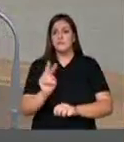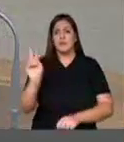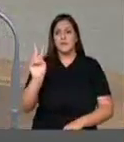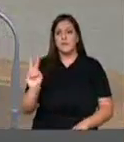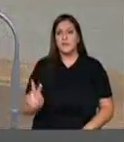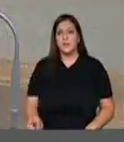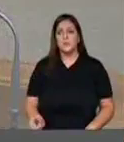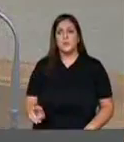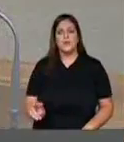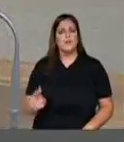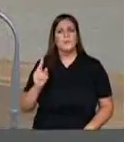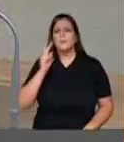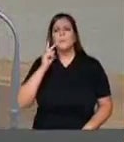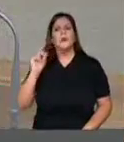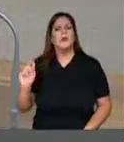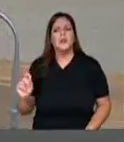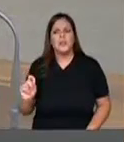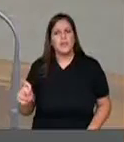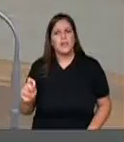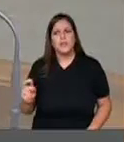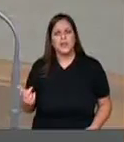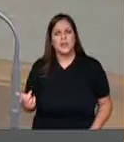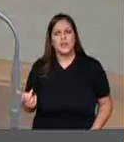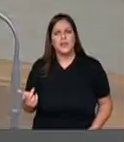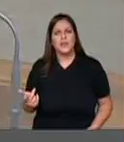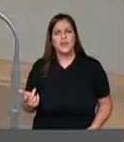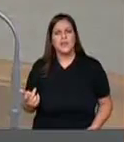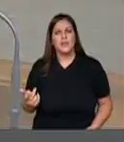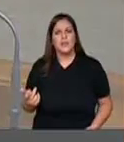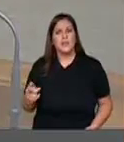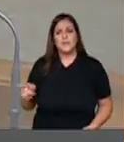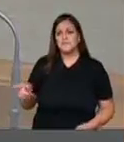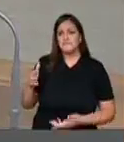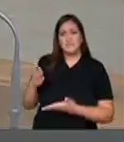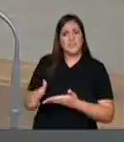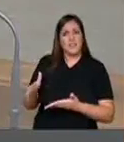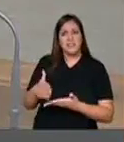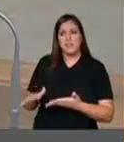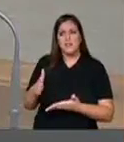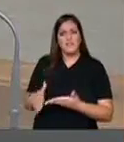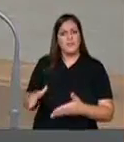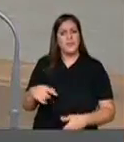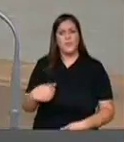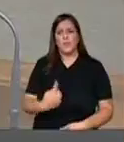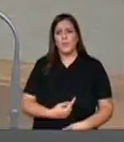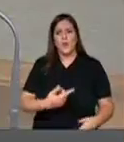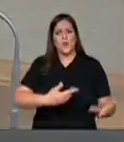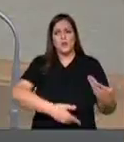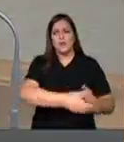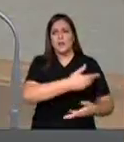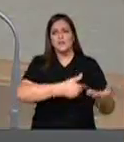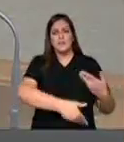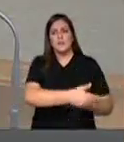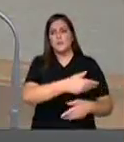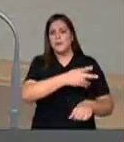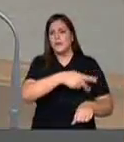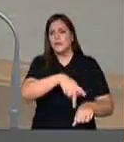o senhor Mike Pence e o senhor Trump tem a ver com as nossas relações com os irmãos